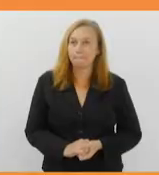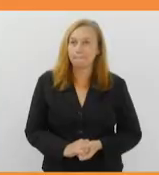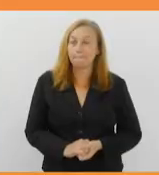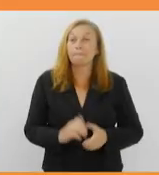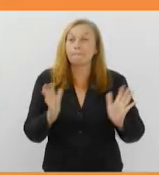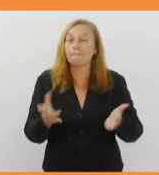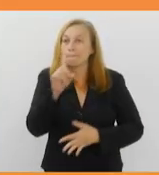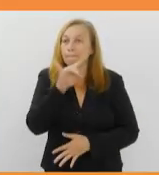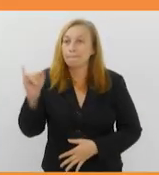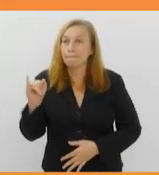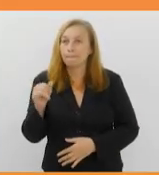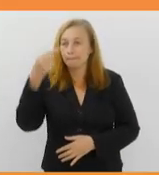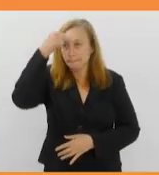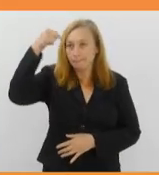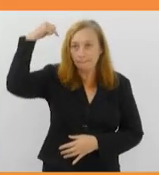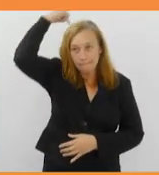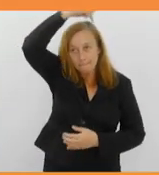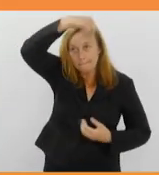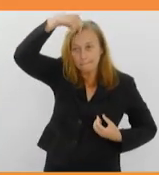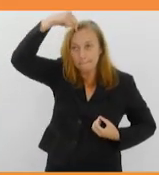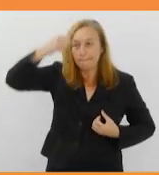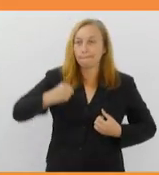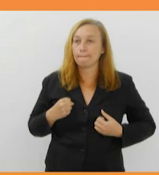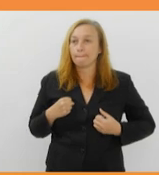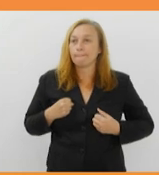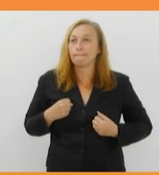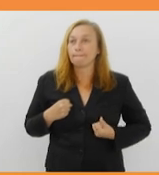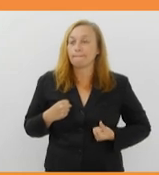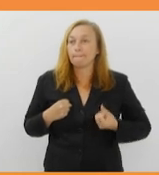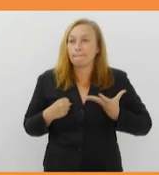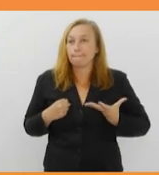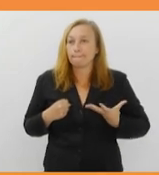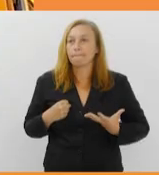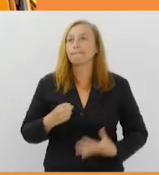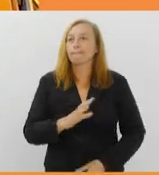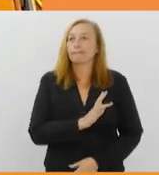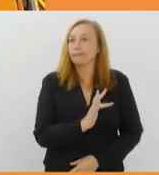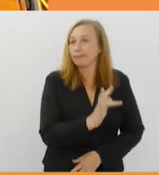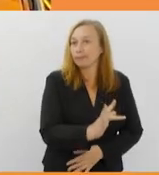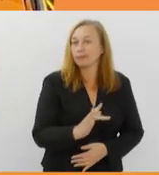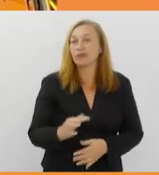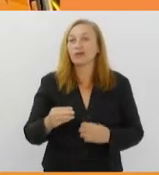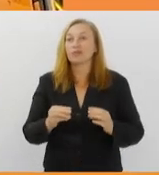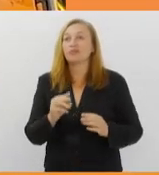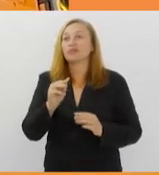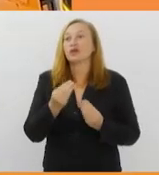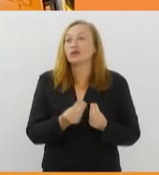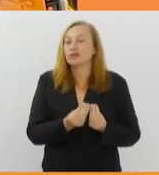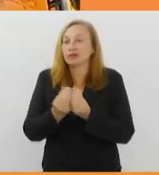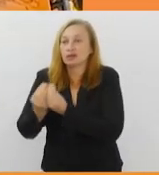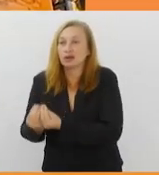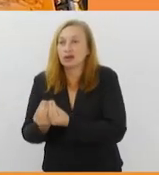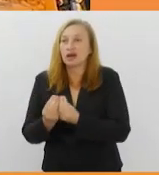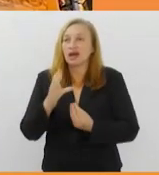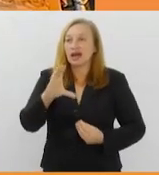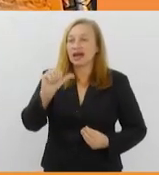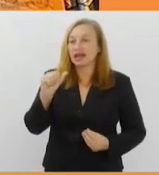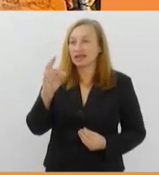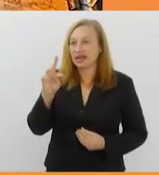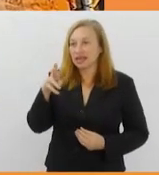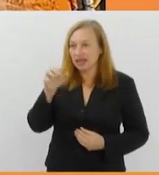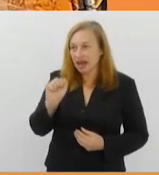Hoje é dia de Santo Antônio, padroeiro da cidade de Nova Iguaçu, na Baixada Fluminense. Missas acontecem na Catedral de Santo Antônio de